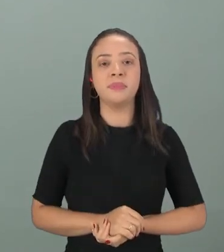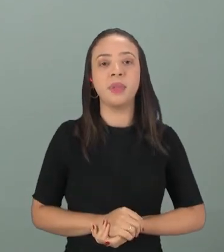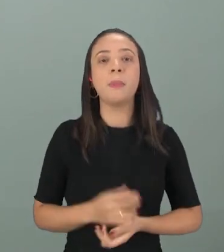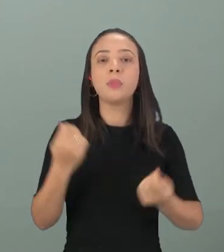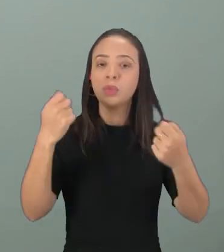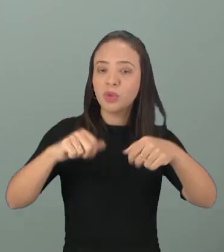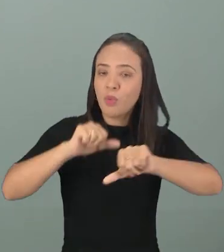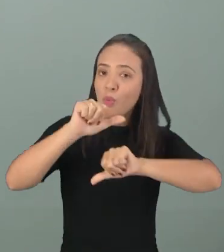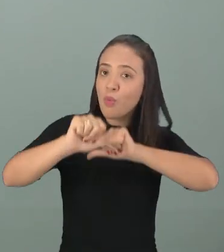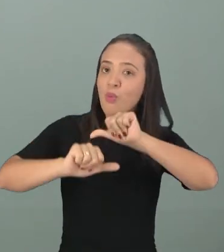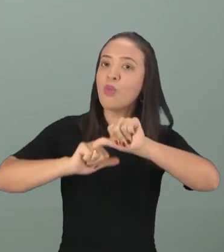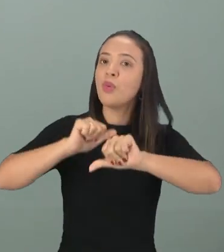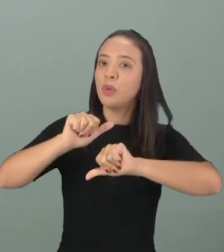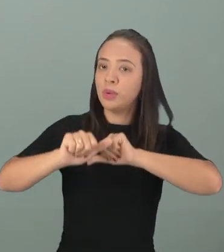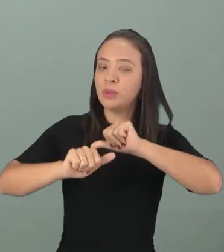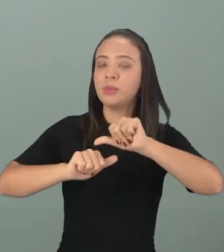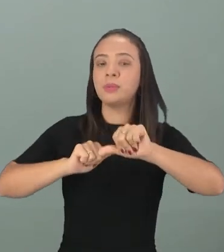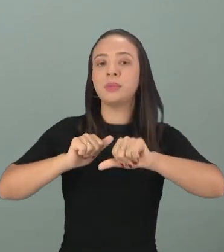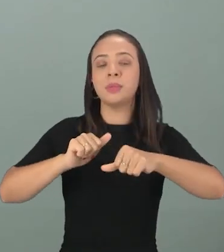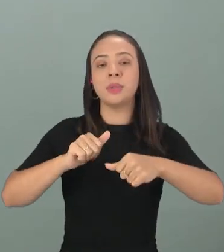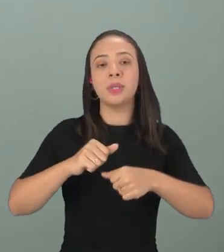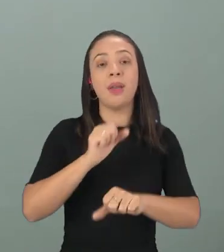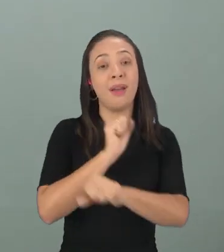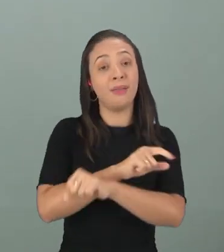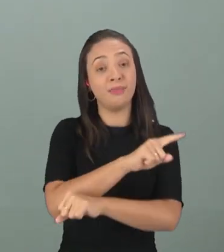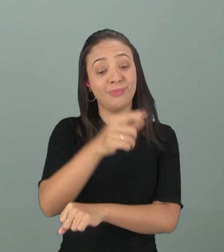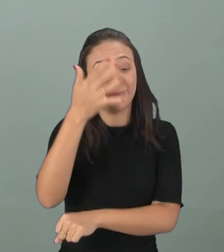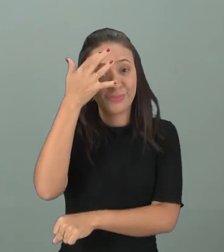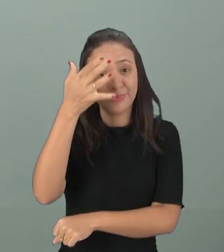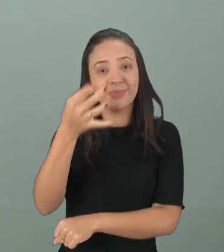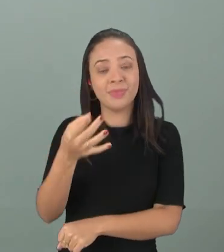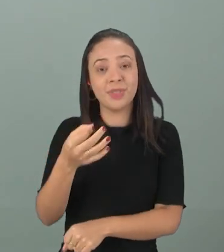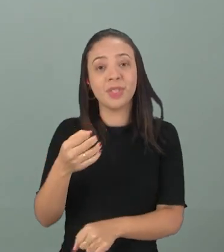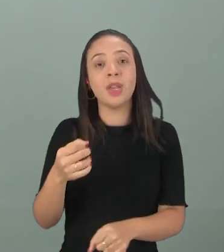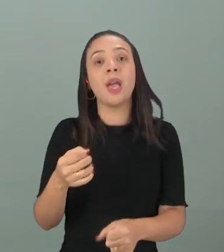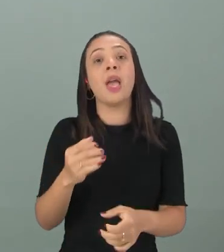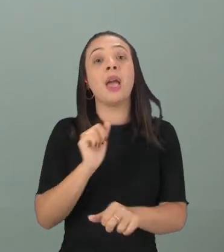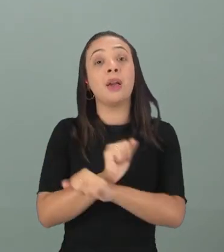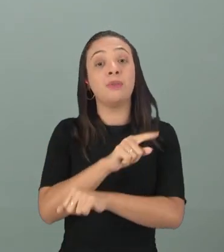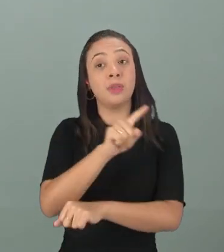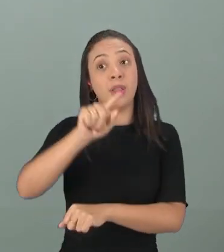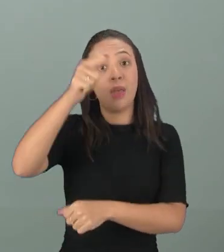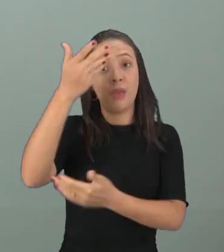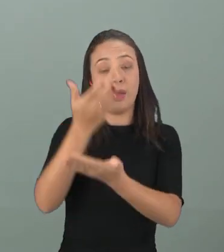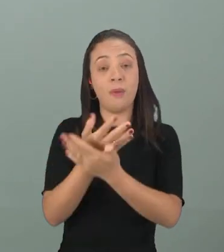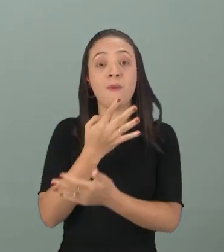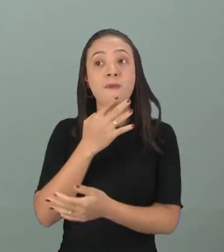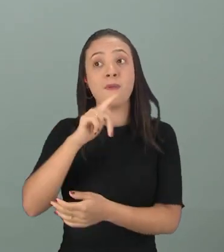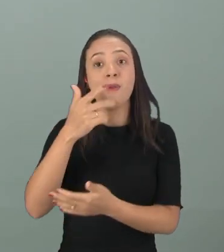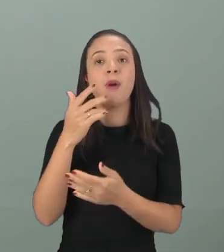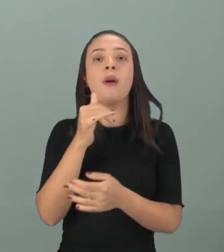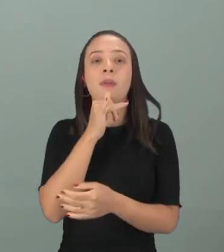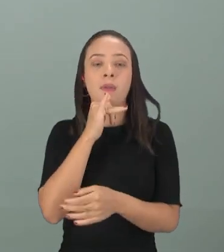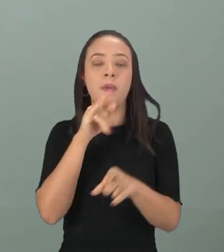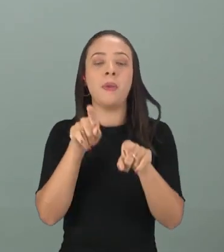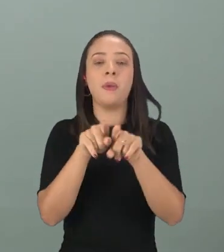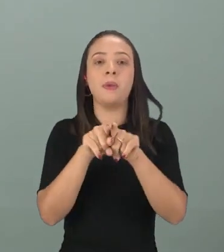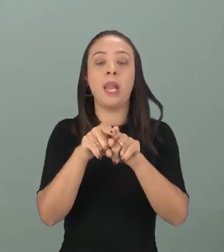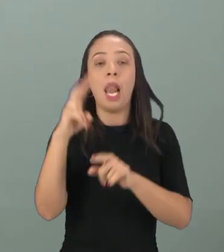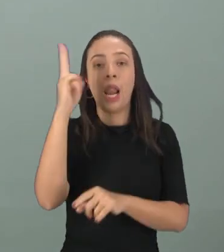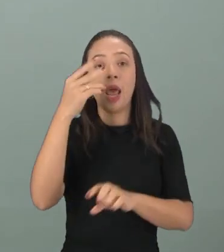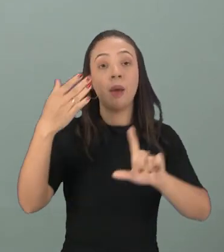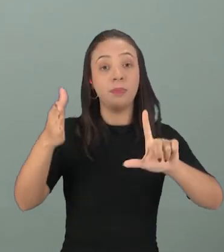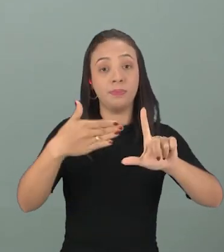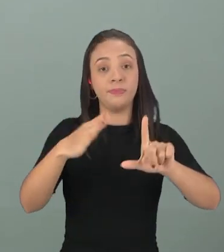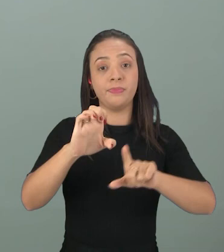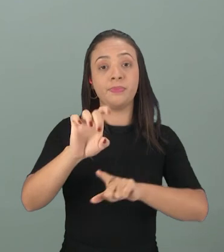sofre algumas alterações. Eu espero que você tenha compreendido. Te aguardo na próxima, para a gente ver outros exemplos também comigo. Tá bom? E não